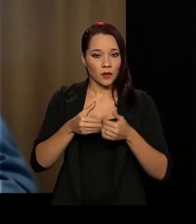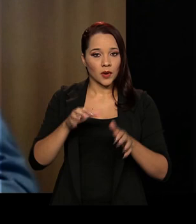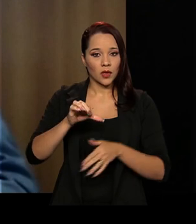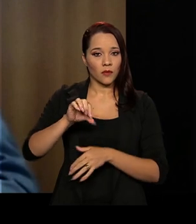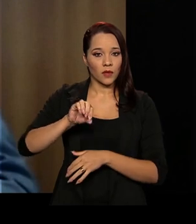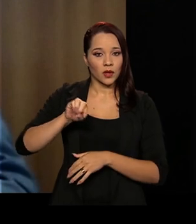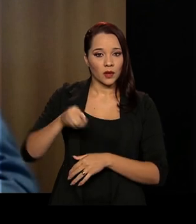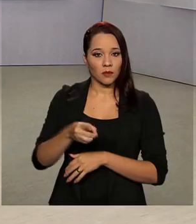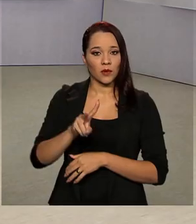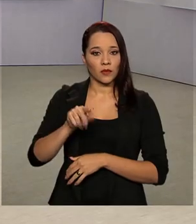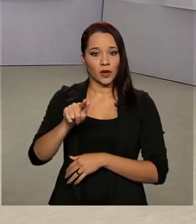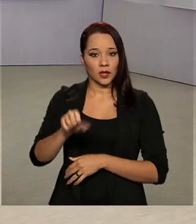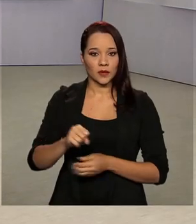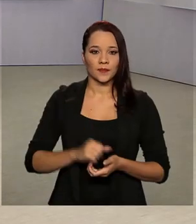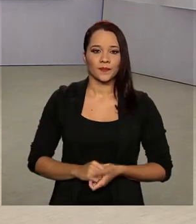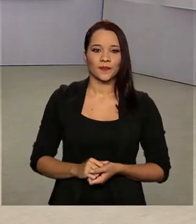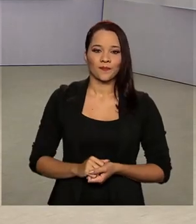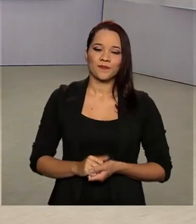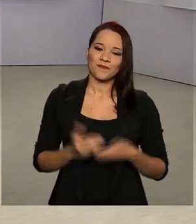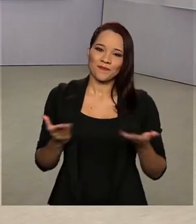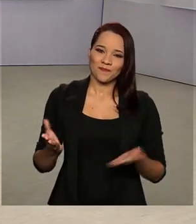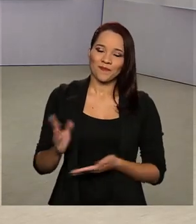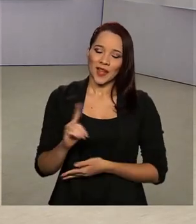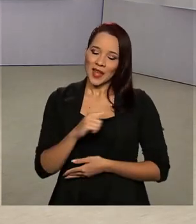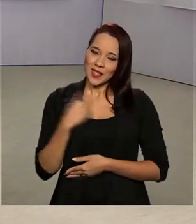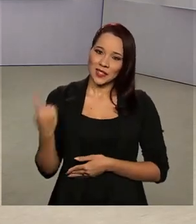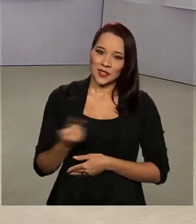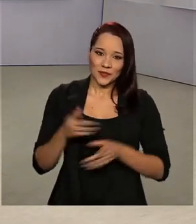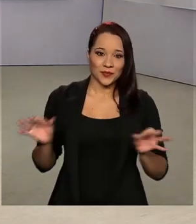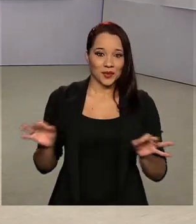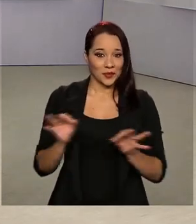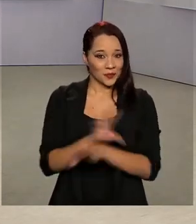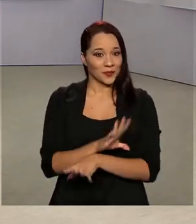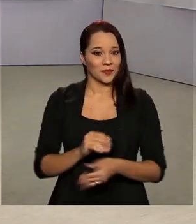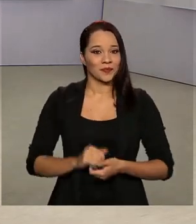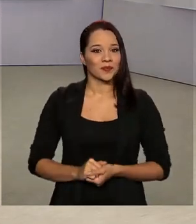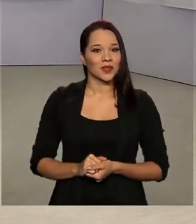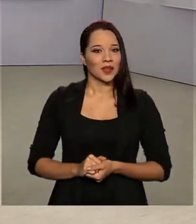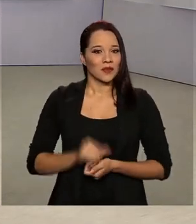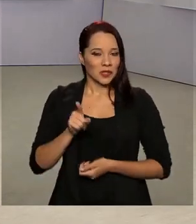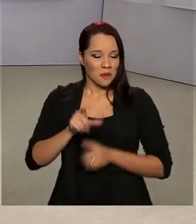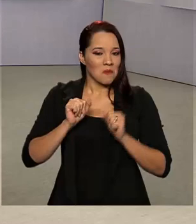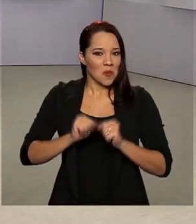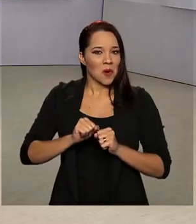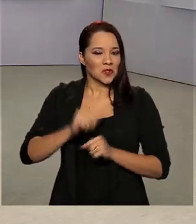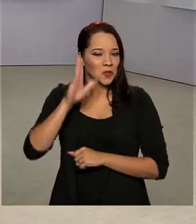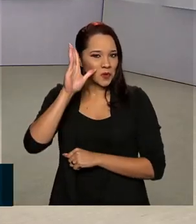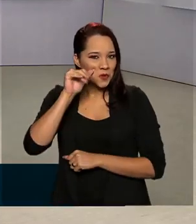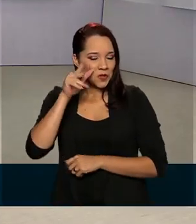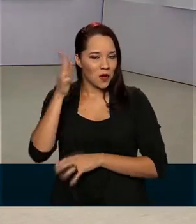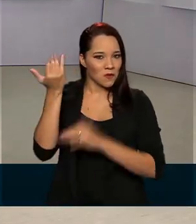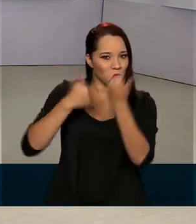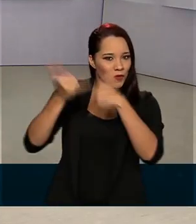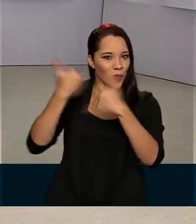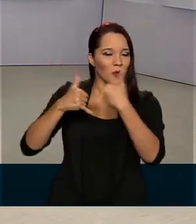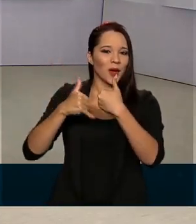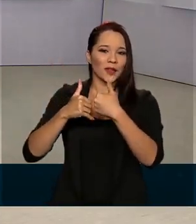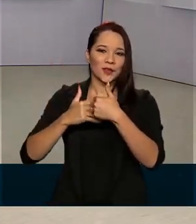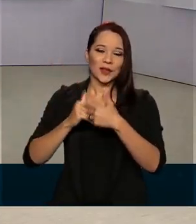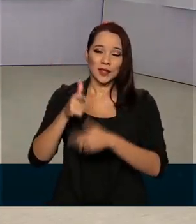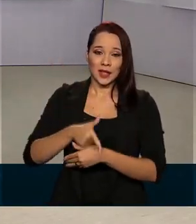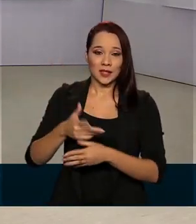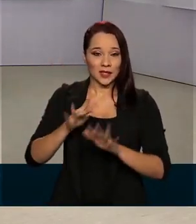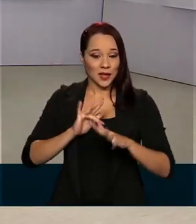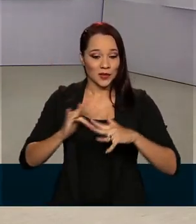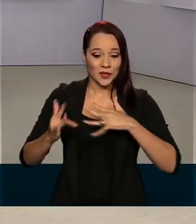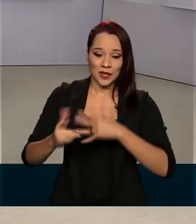vagas. É isso, esta edição do Governo Agora termina aqui. Você pode continuar bem informado seguindo as nossas